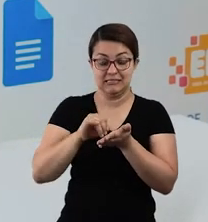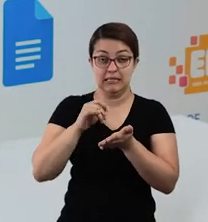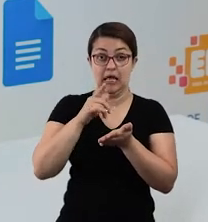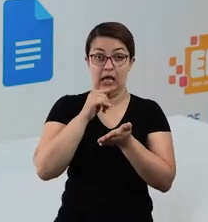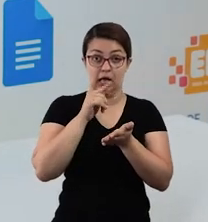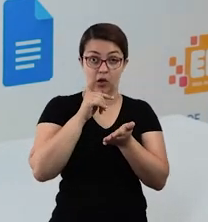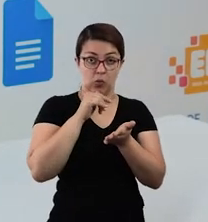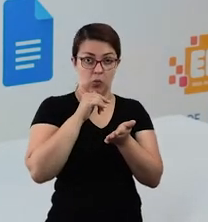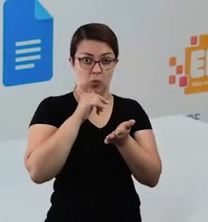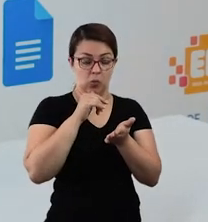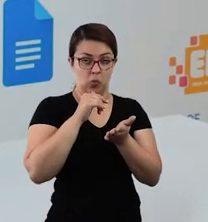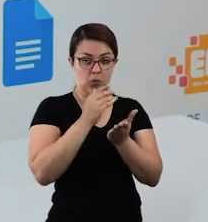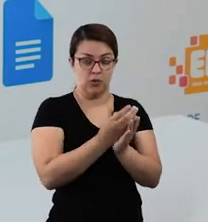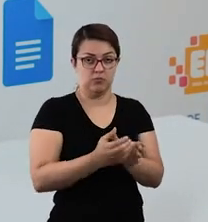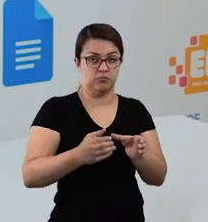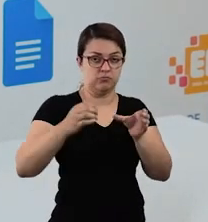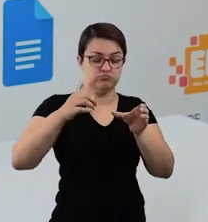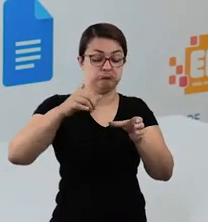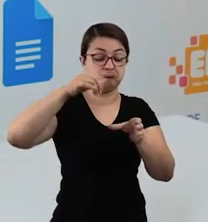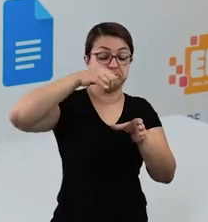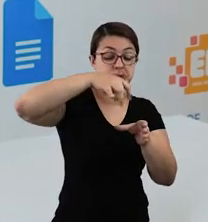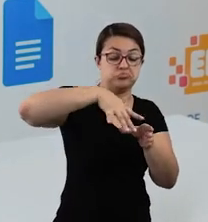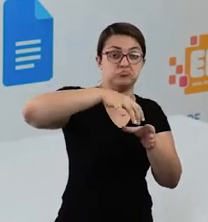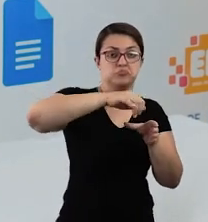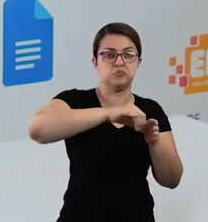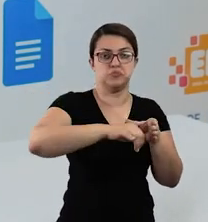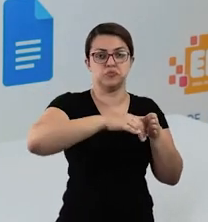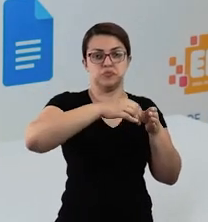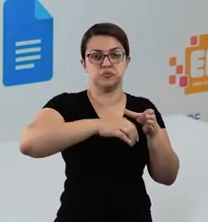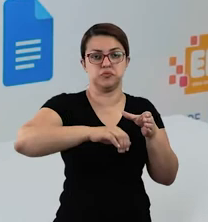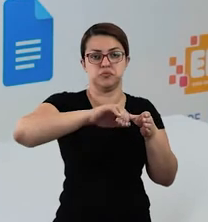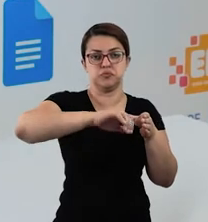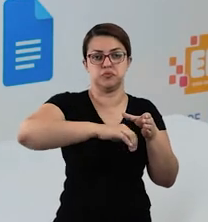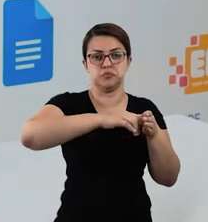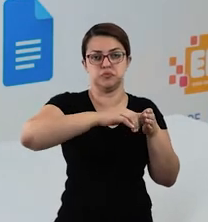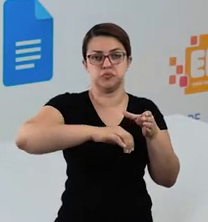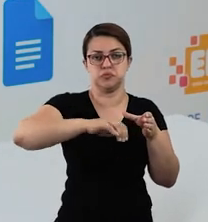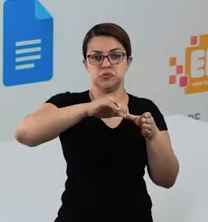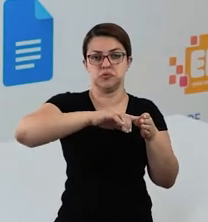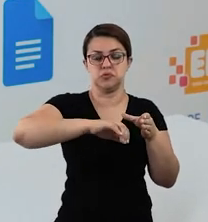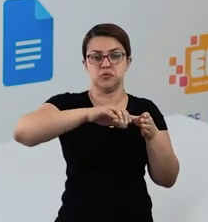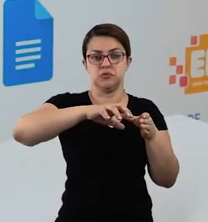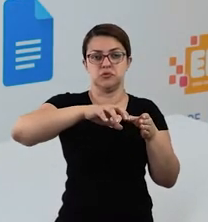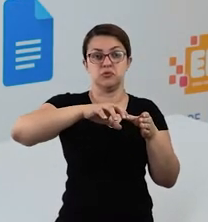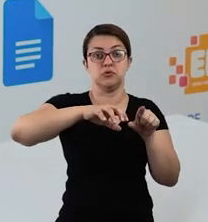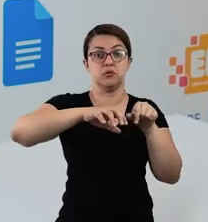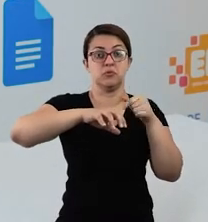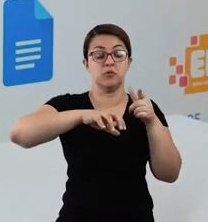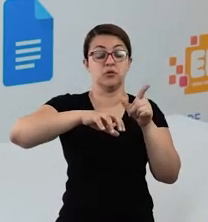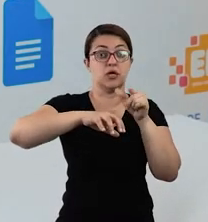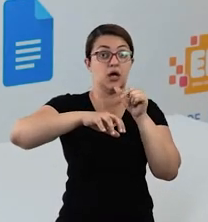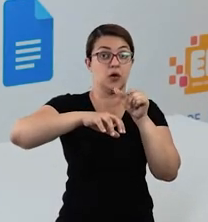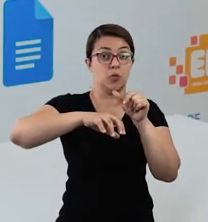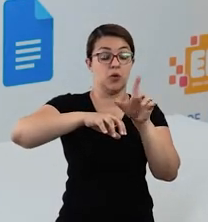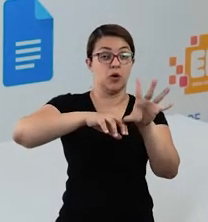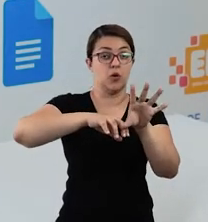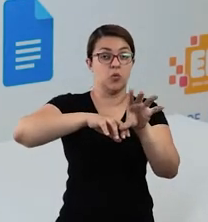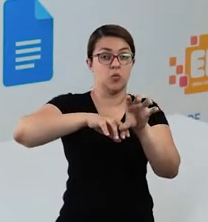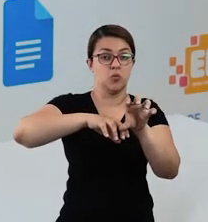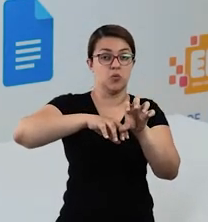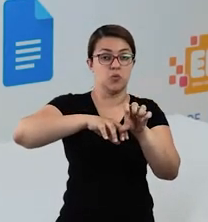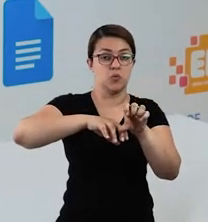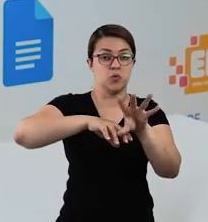imediatamente ela vai boiar. Tudo bem? Aos poucos, ela vai absorvendo volume.